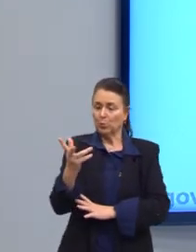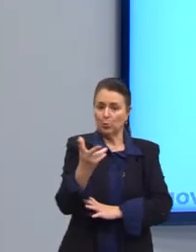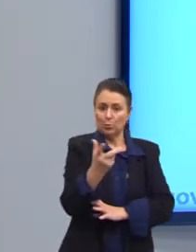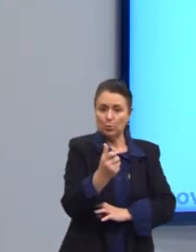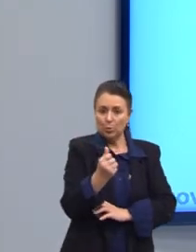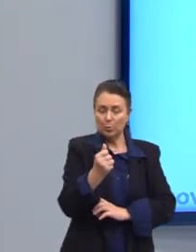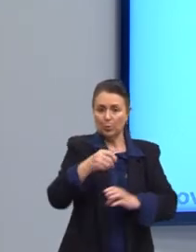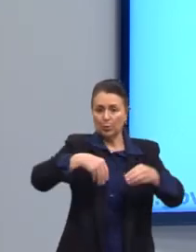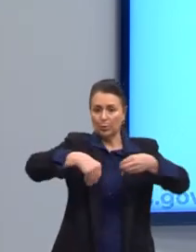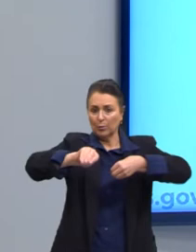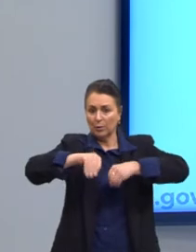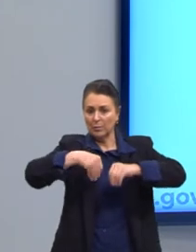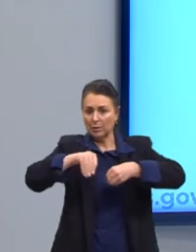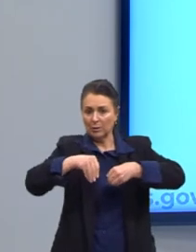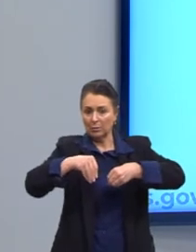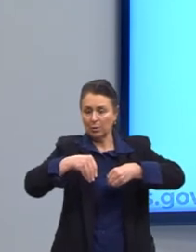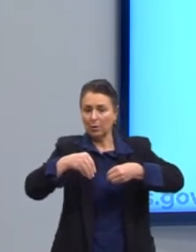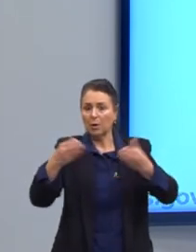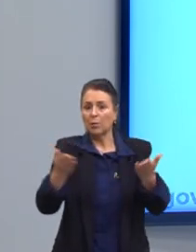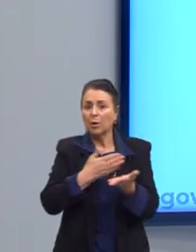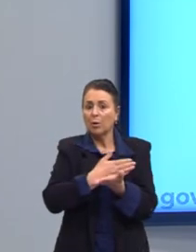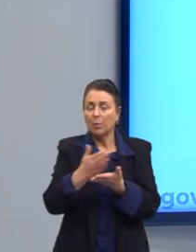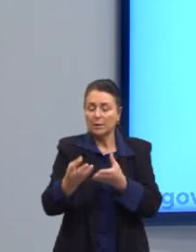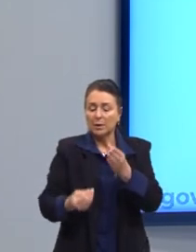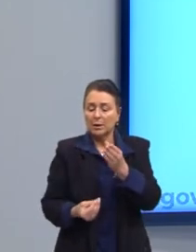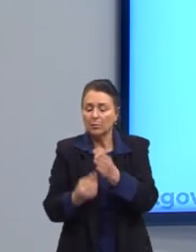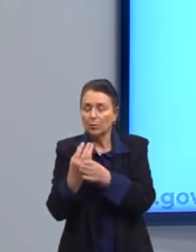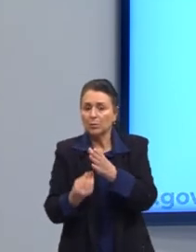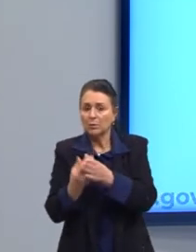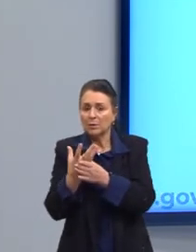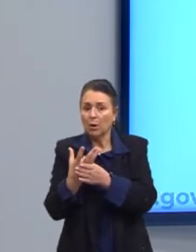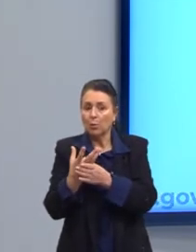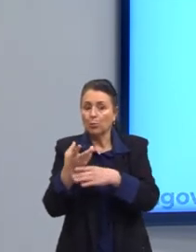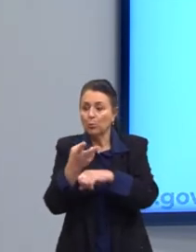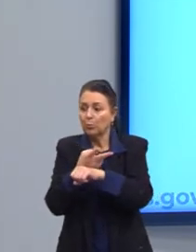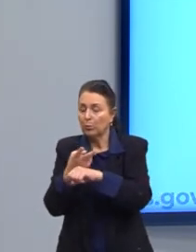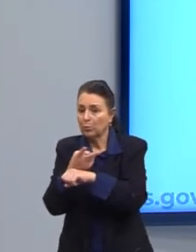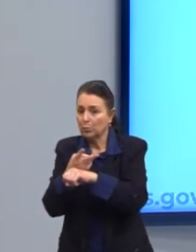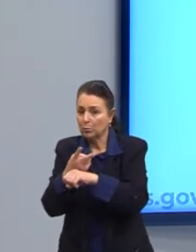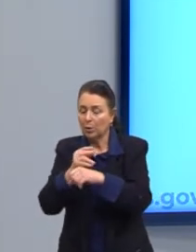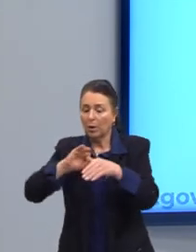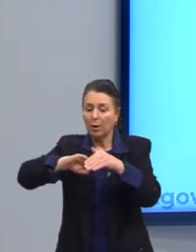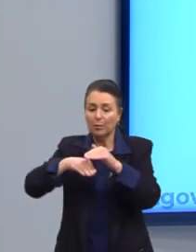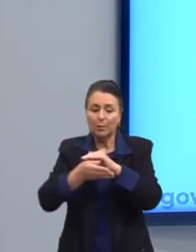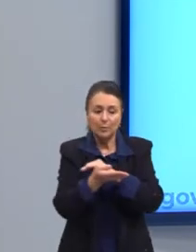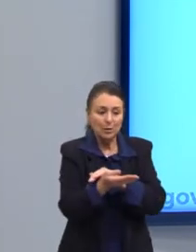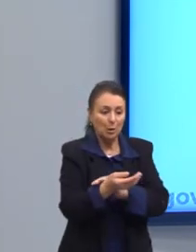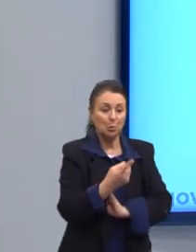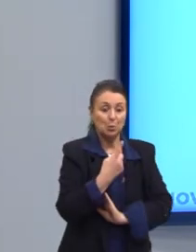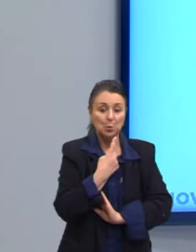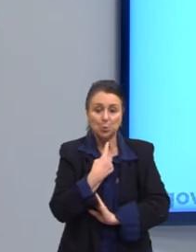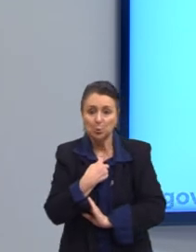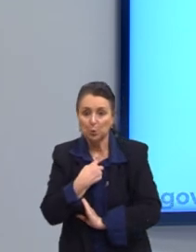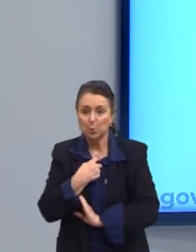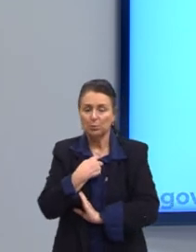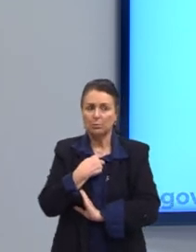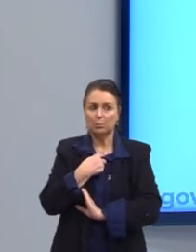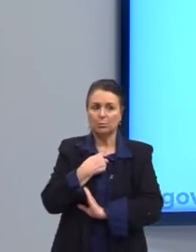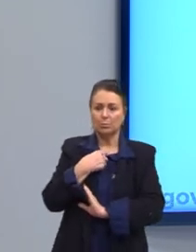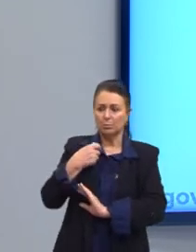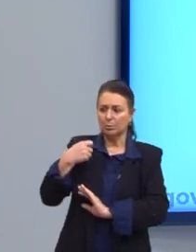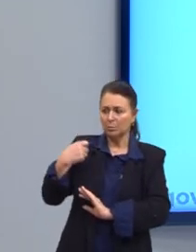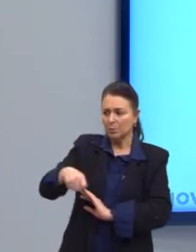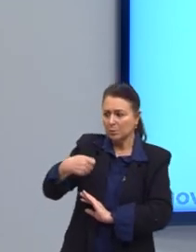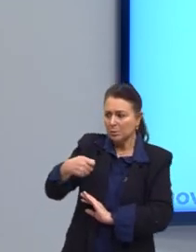Agora começa mais, olha, a produção por demanda, a adaptação dos gostos, as necessidades dos